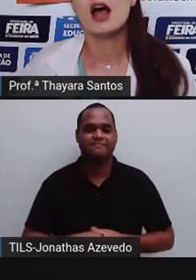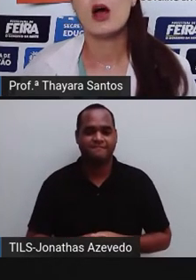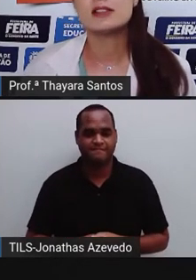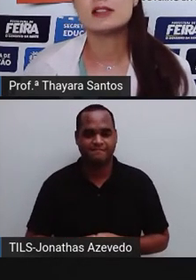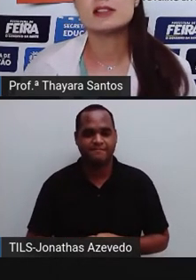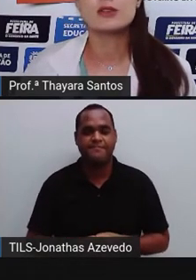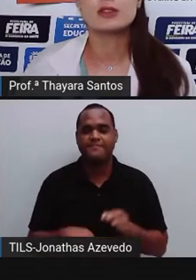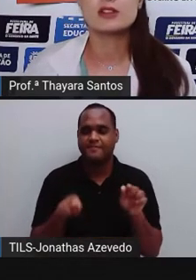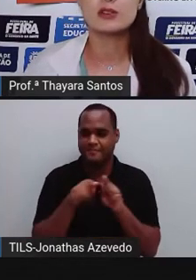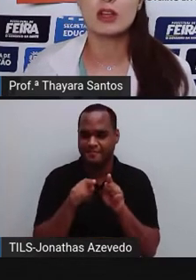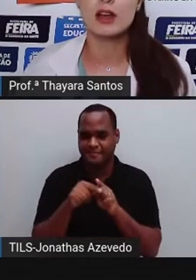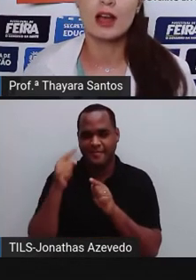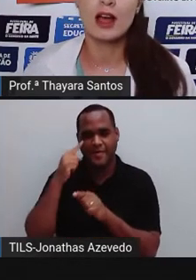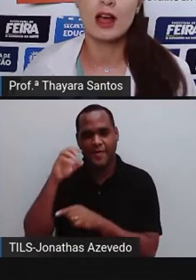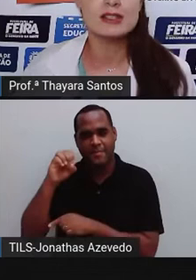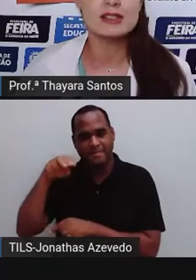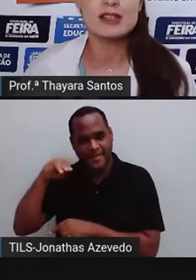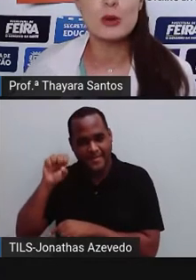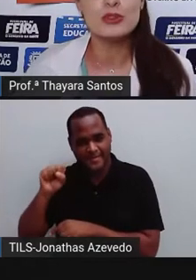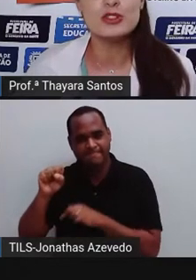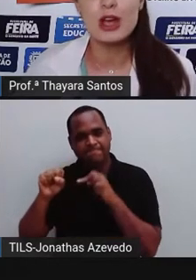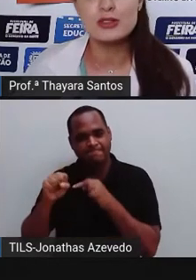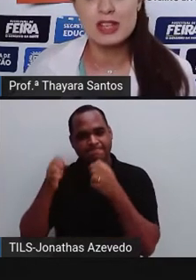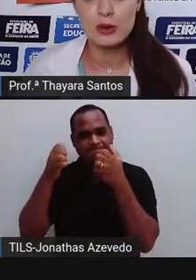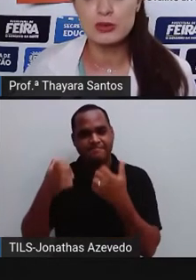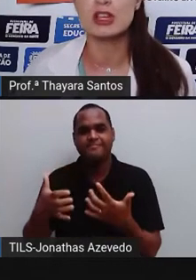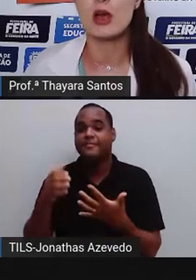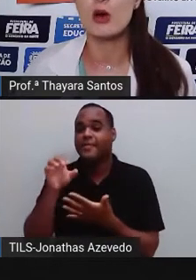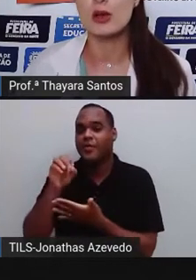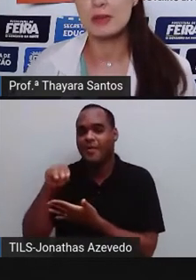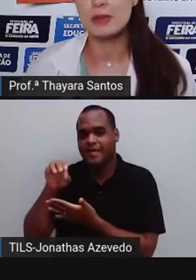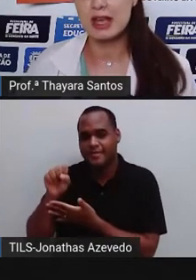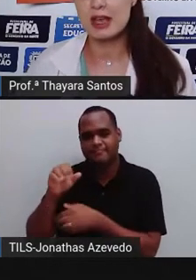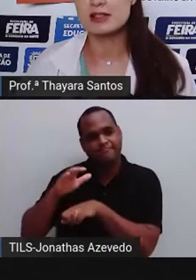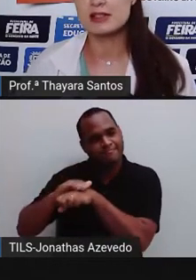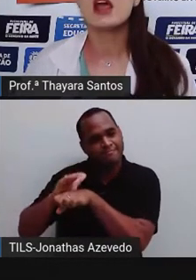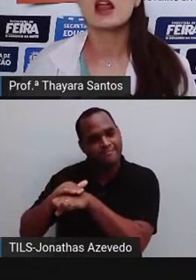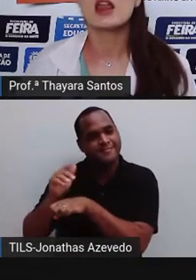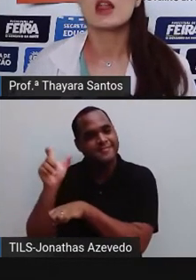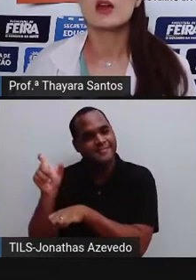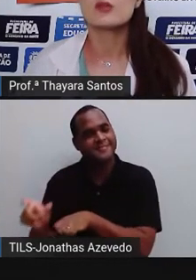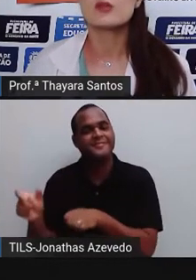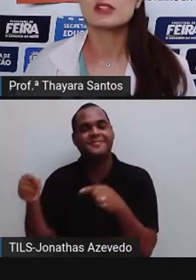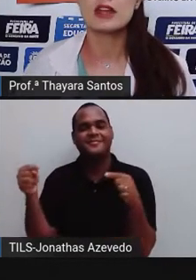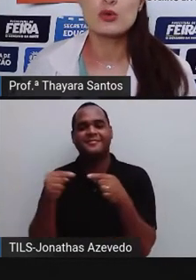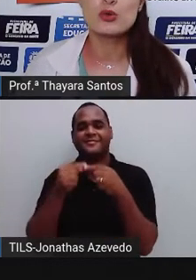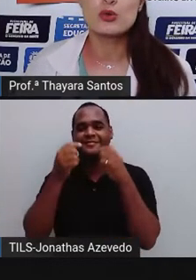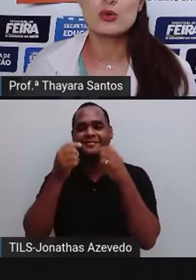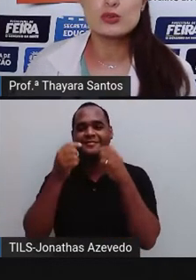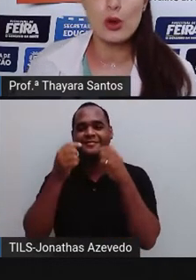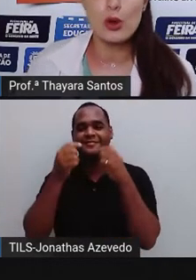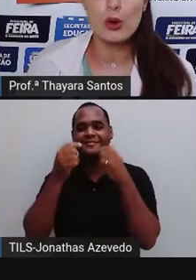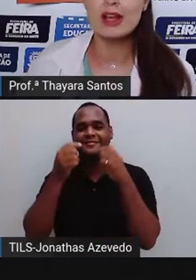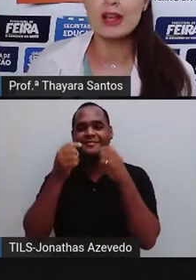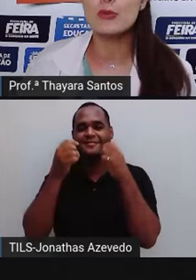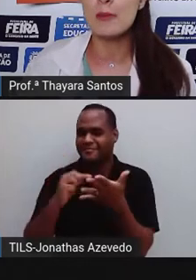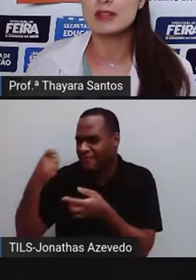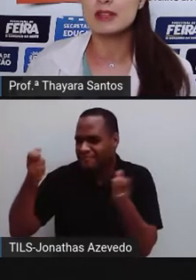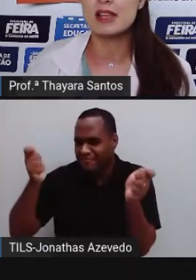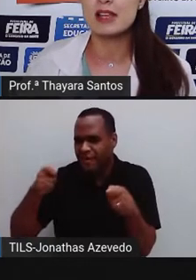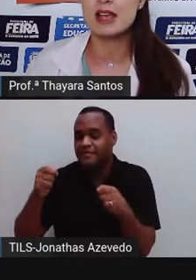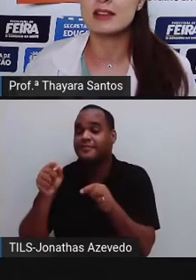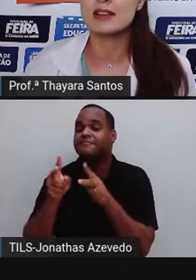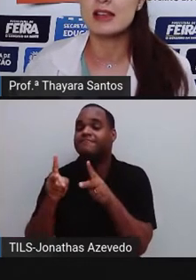A Organização Mundial de Saúde, que a OMS, ela considera que o som, ele deve